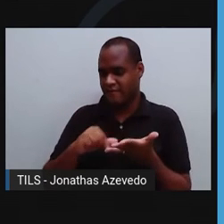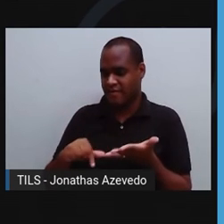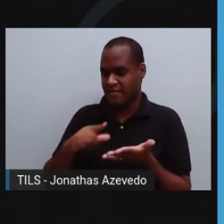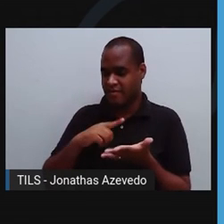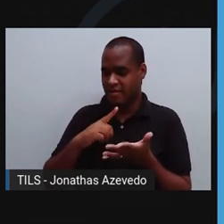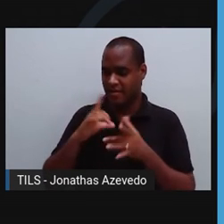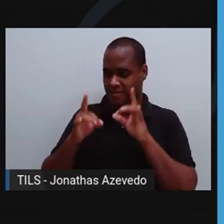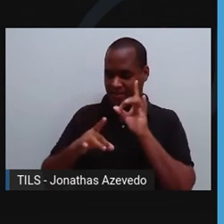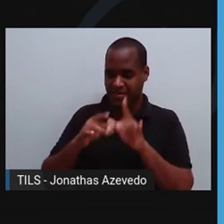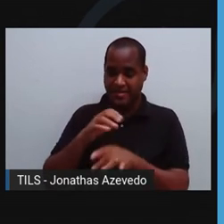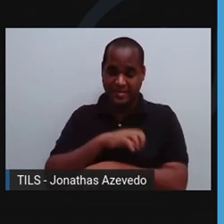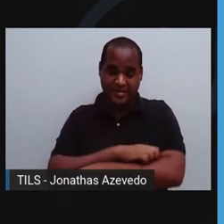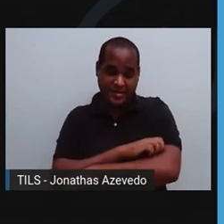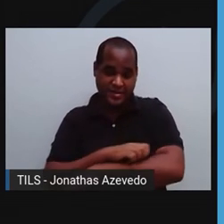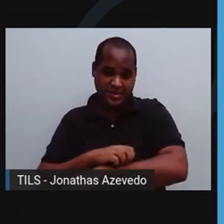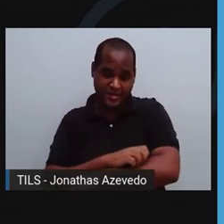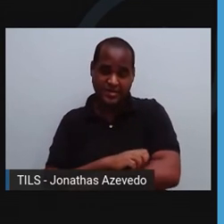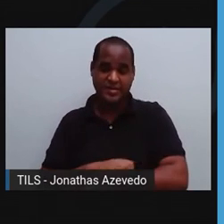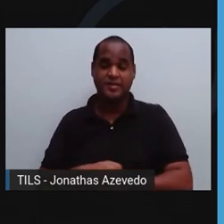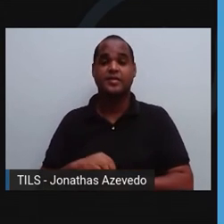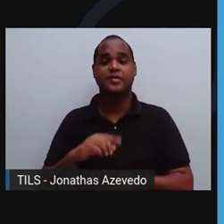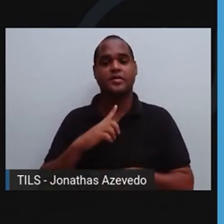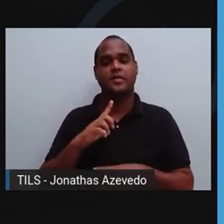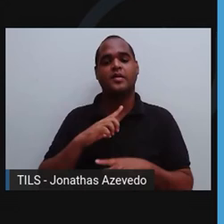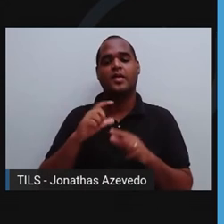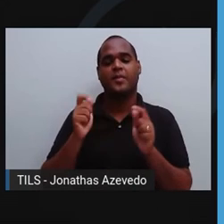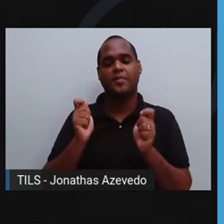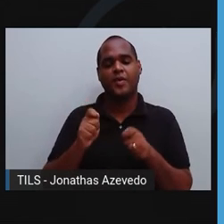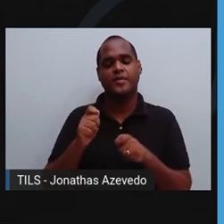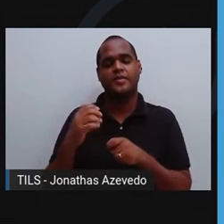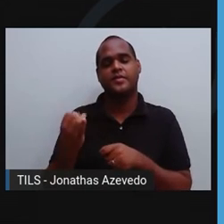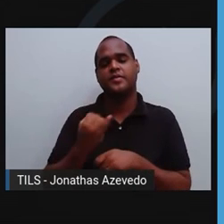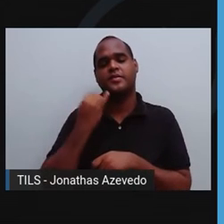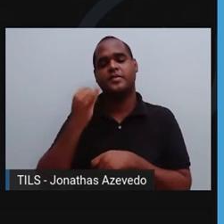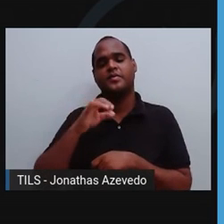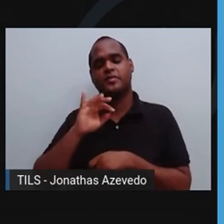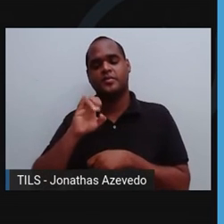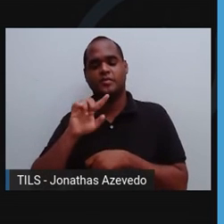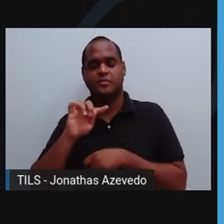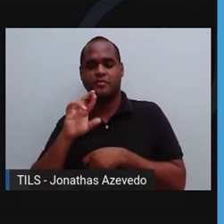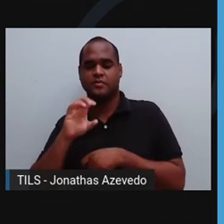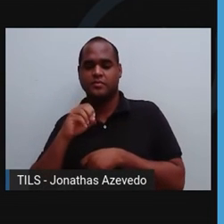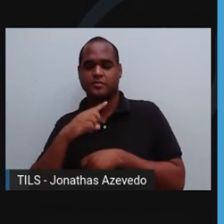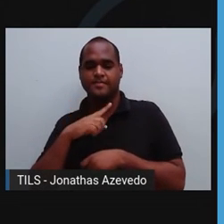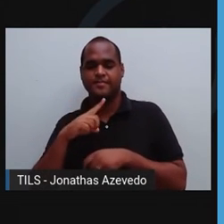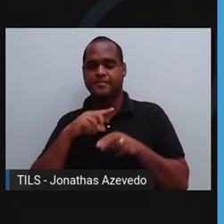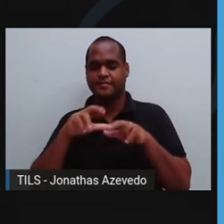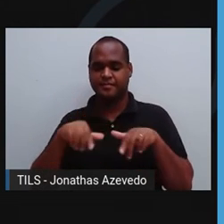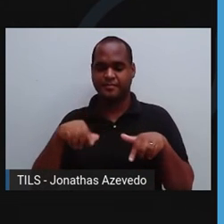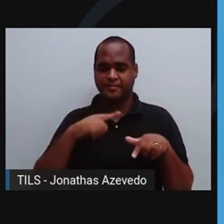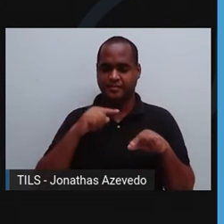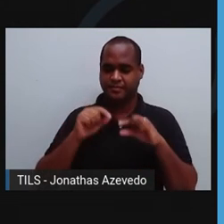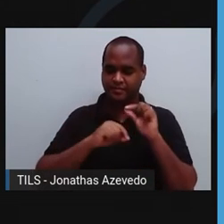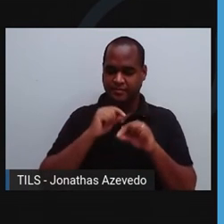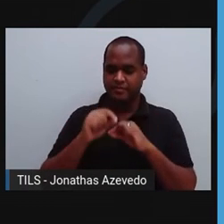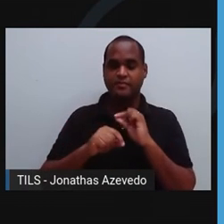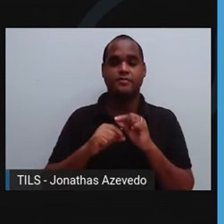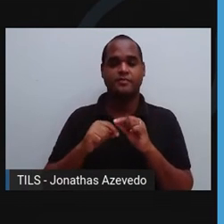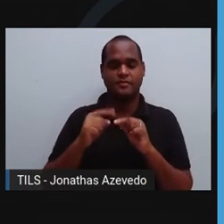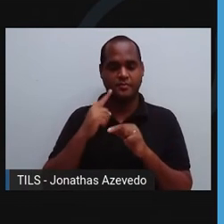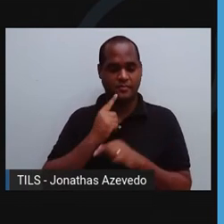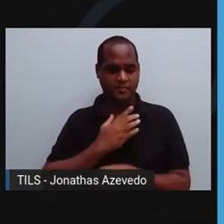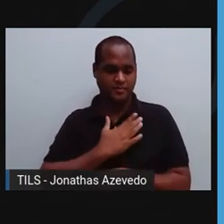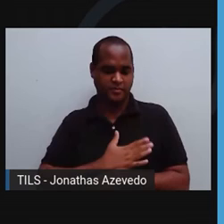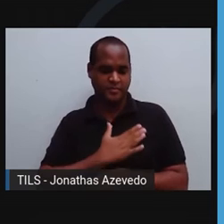uma alergia. Aí, passando por esse filtro, ele segue um caminho, que é de volta para o coração, subindo aí